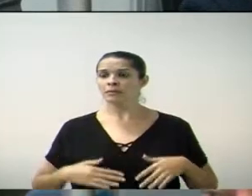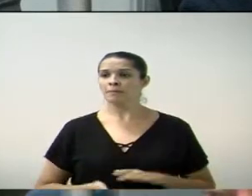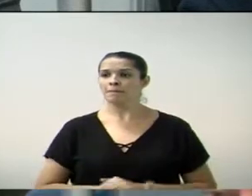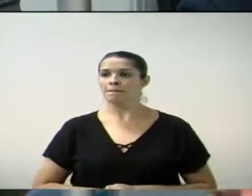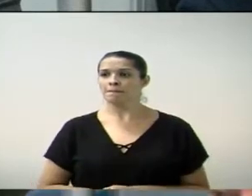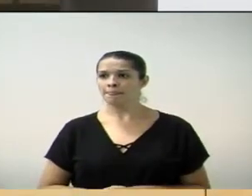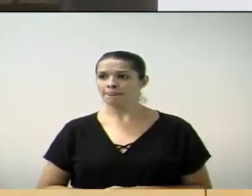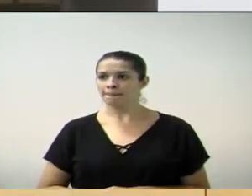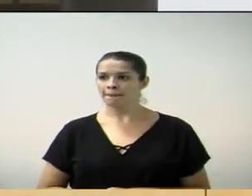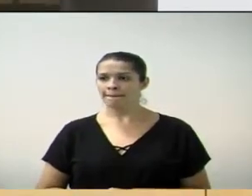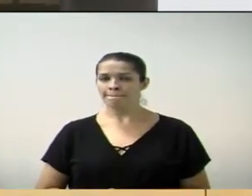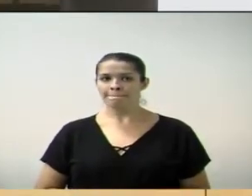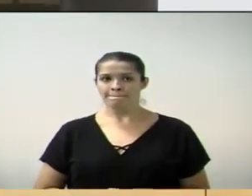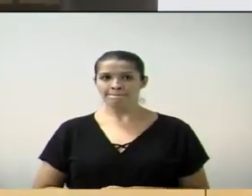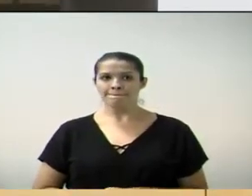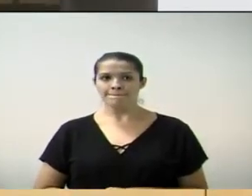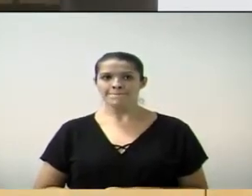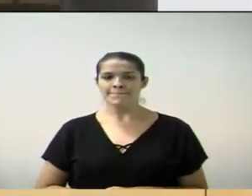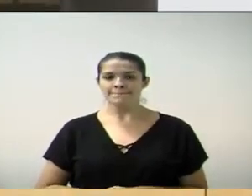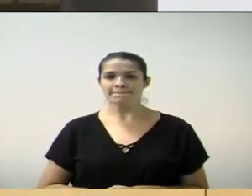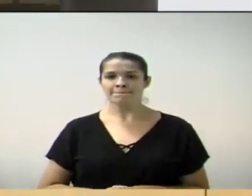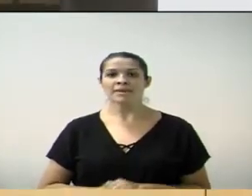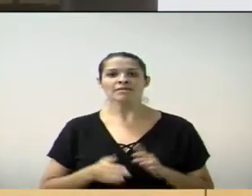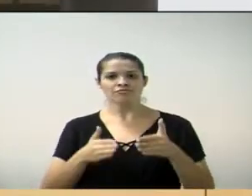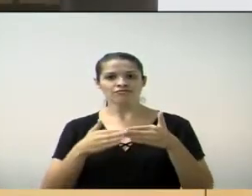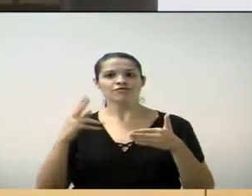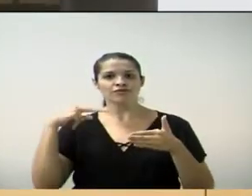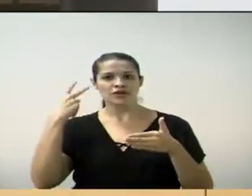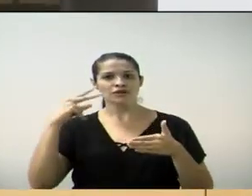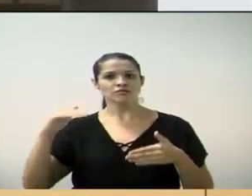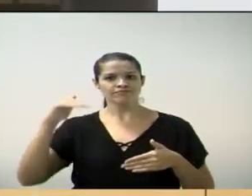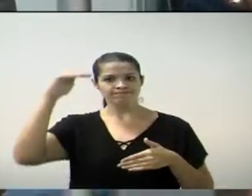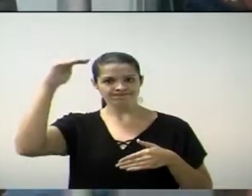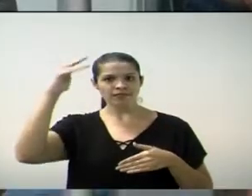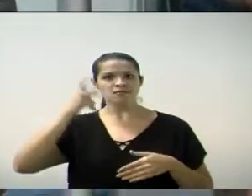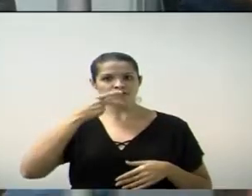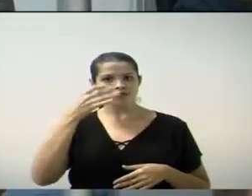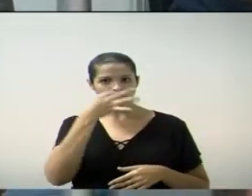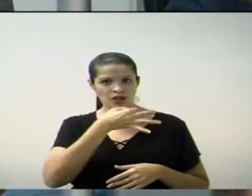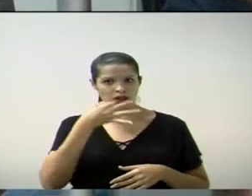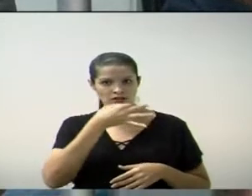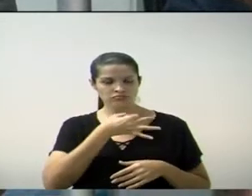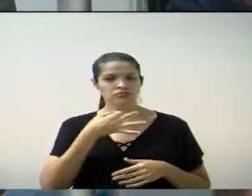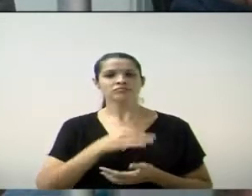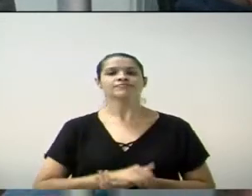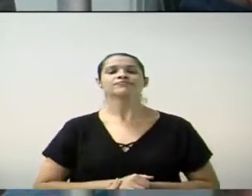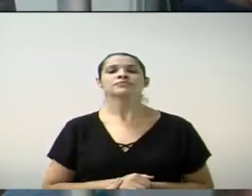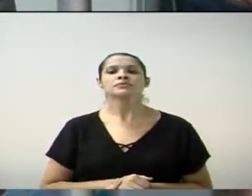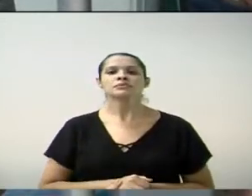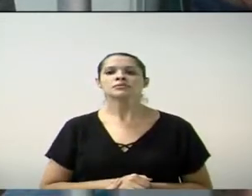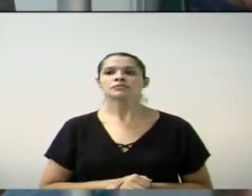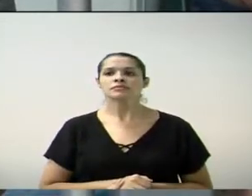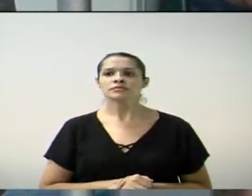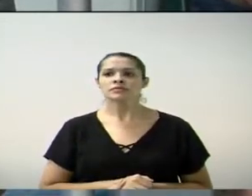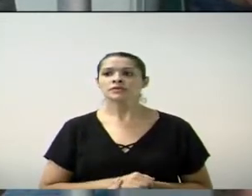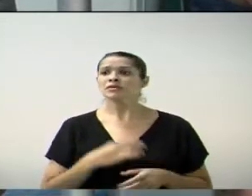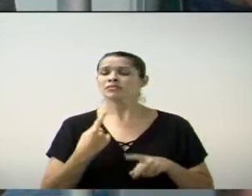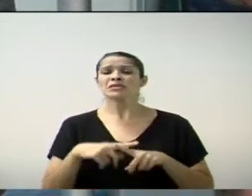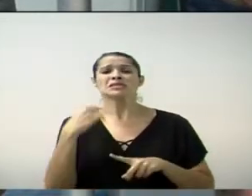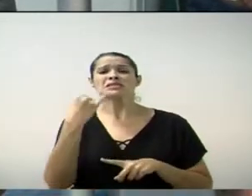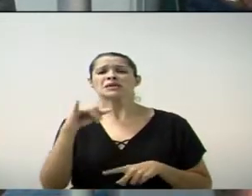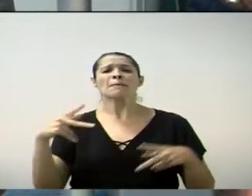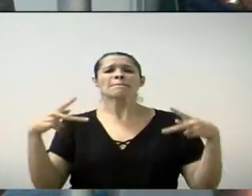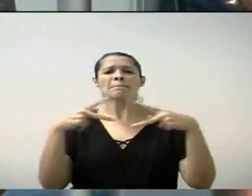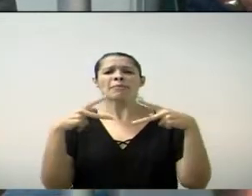Pessoal, por favor, deixa só o vereador concluir a palavra. O povo tem que entender que nem que se a cidade tivesse muito dinheiro,